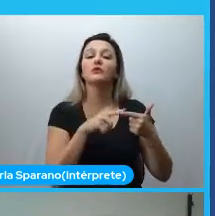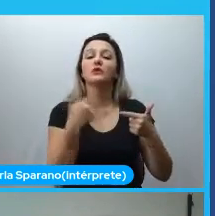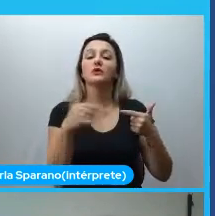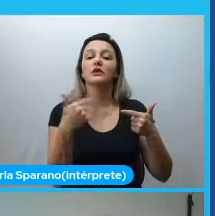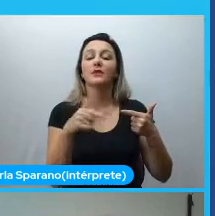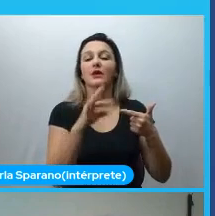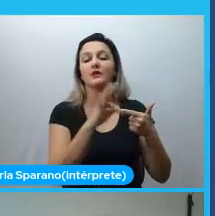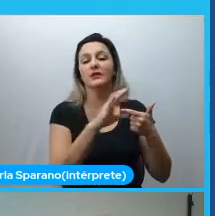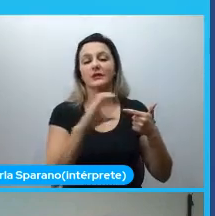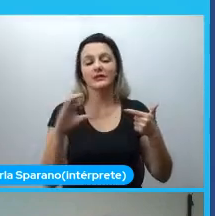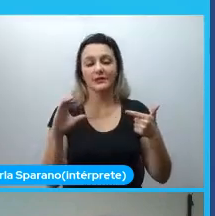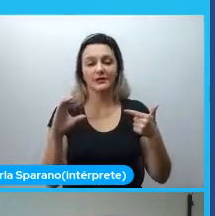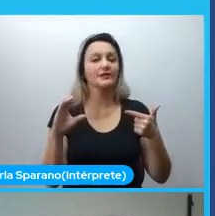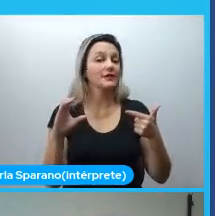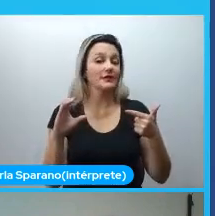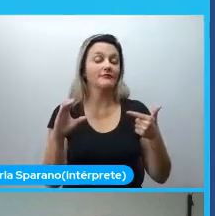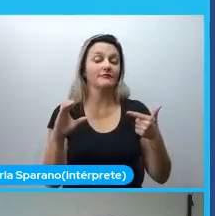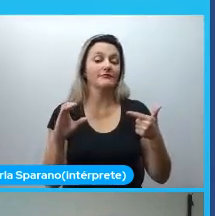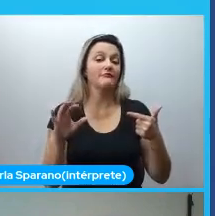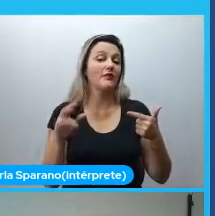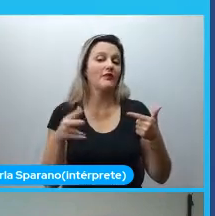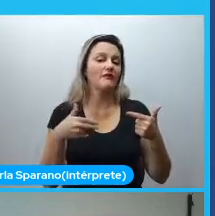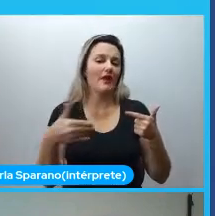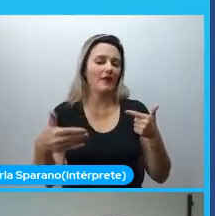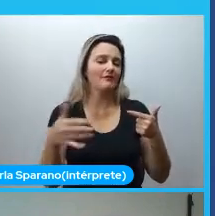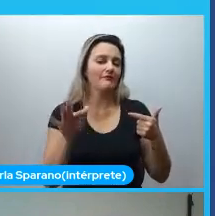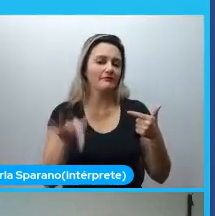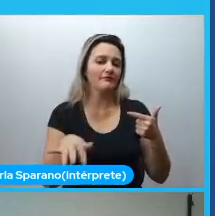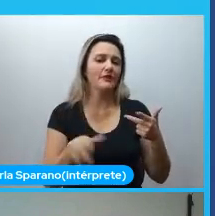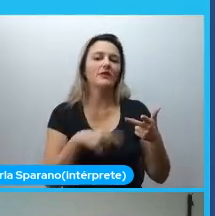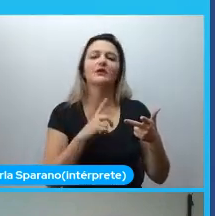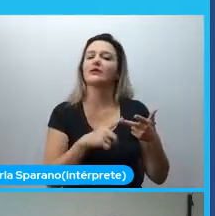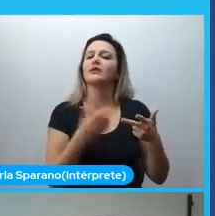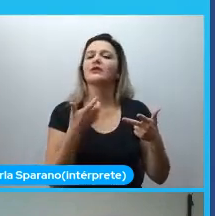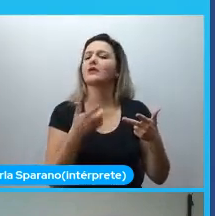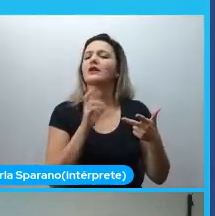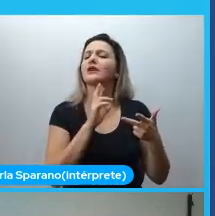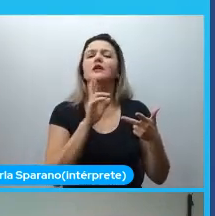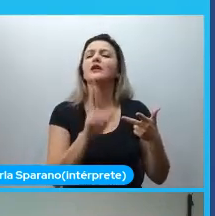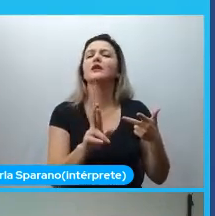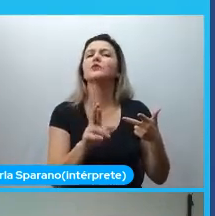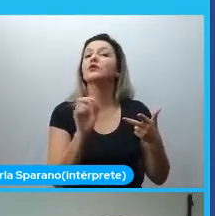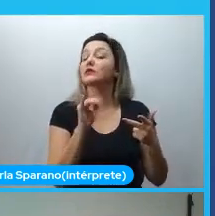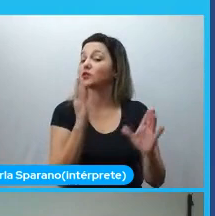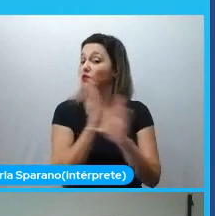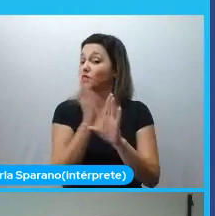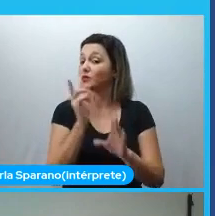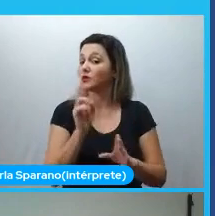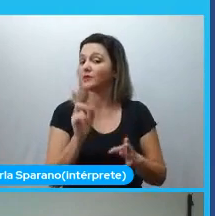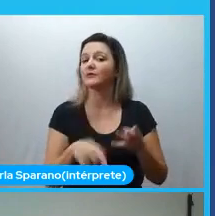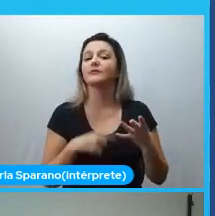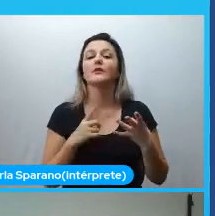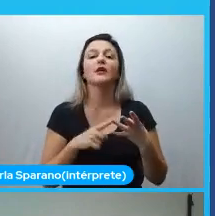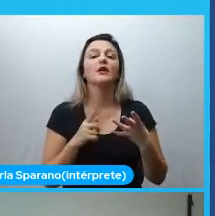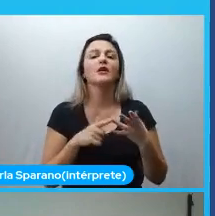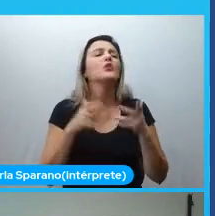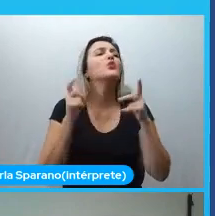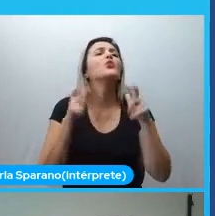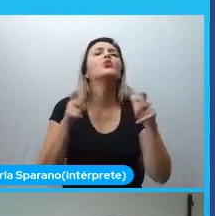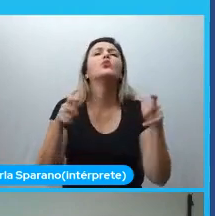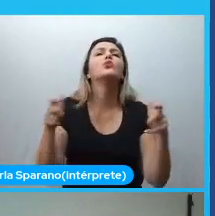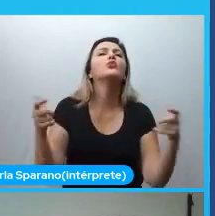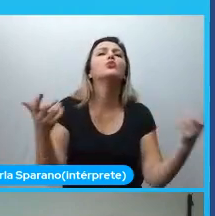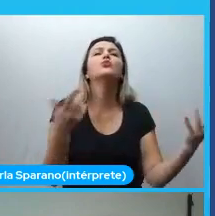curso, né? O Tantemido TTC. O que queríamos responder, vocês vão descobrir. De onde saíram os dados? Porque,